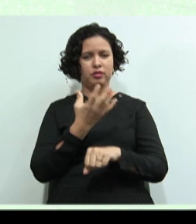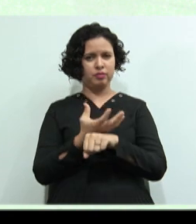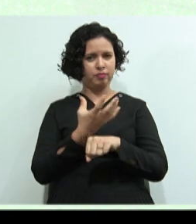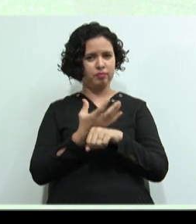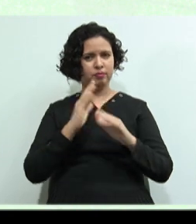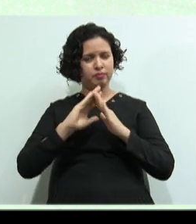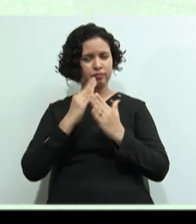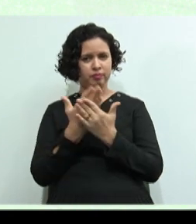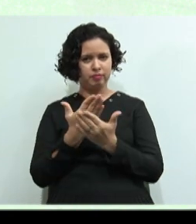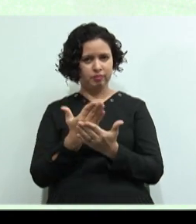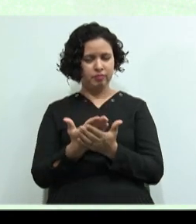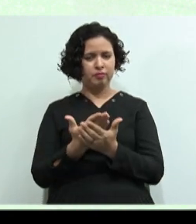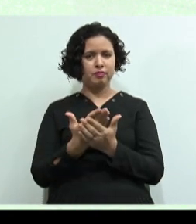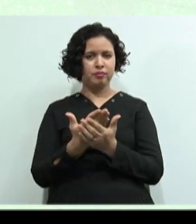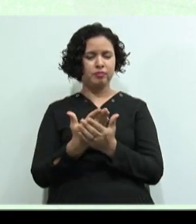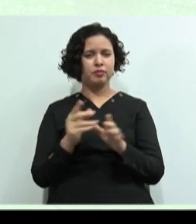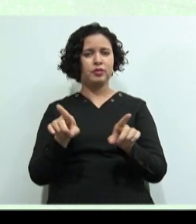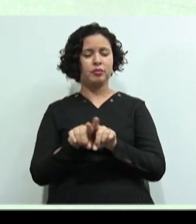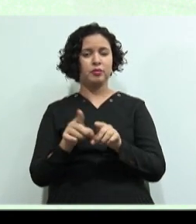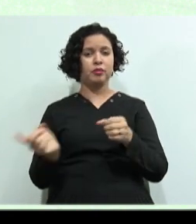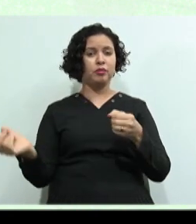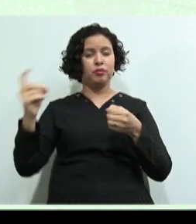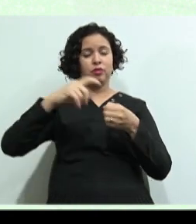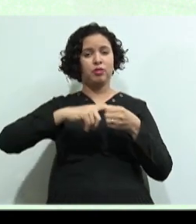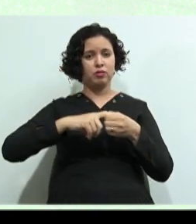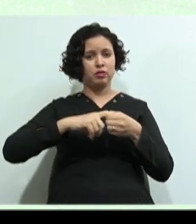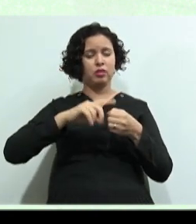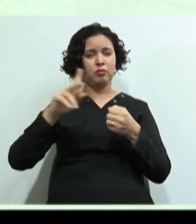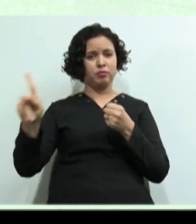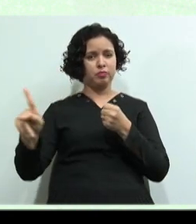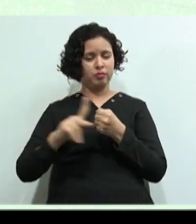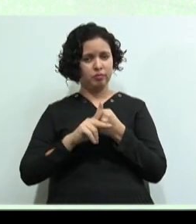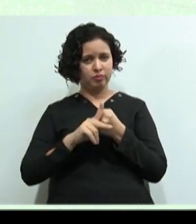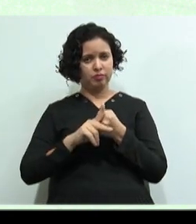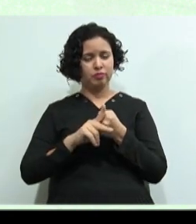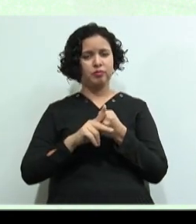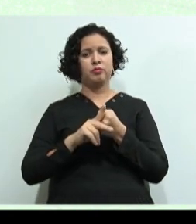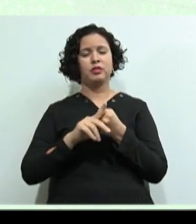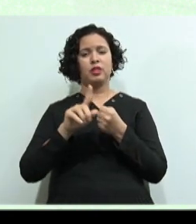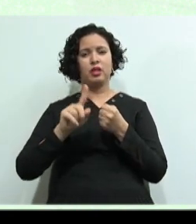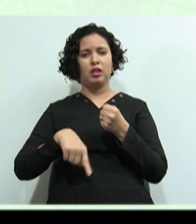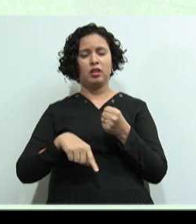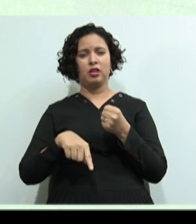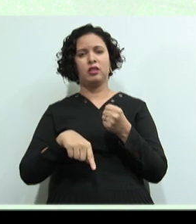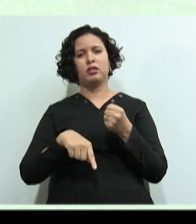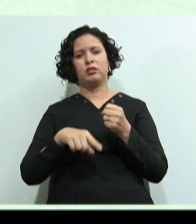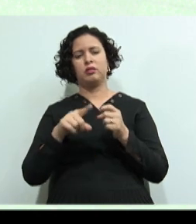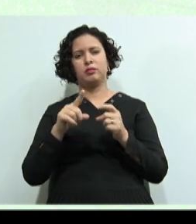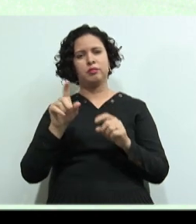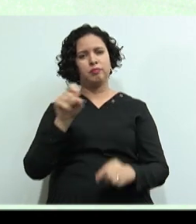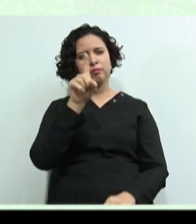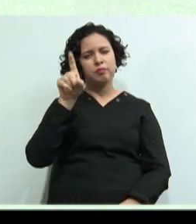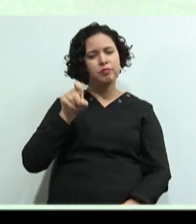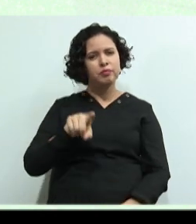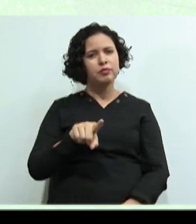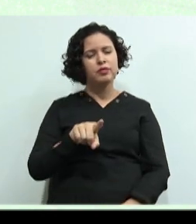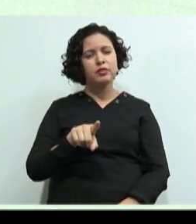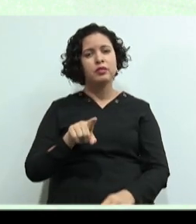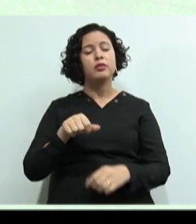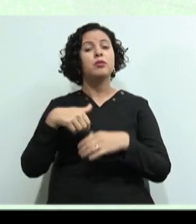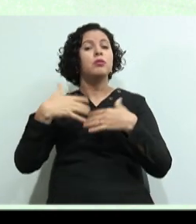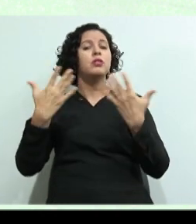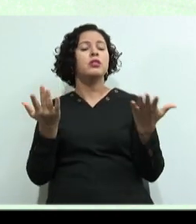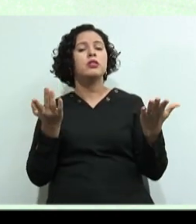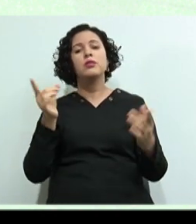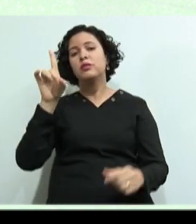escolares E aí nós vamos Voltar lá Para os pronomes Que aí serão As expressões interrogativas Quando e